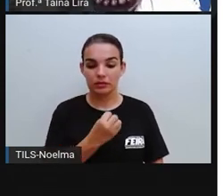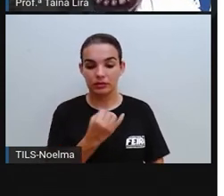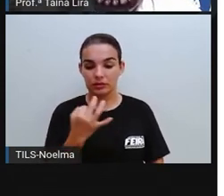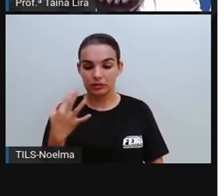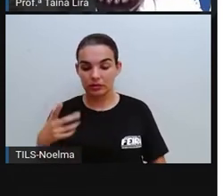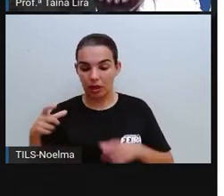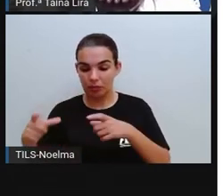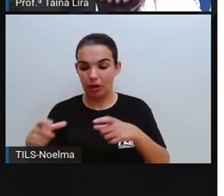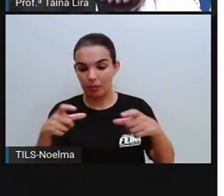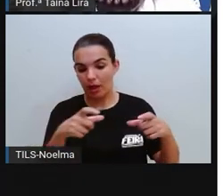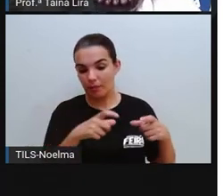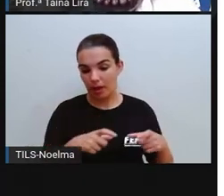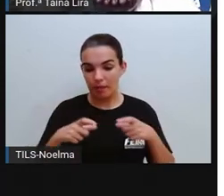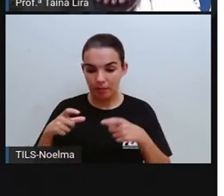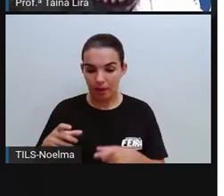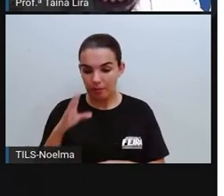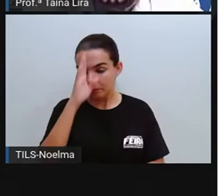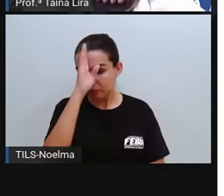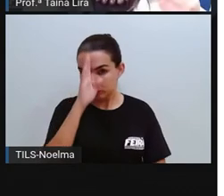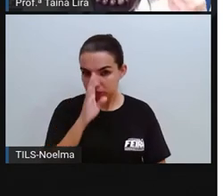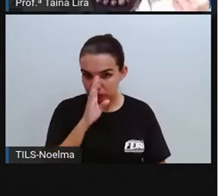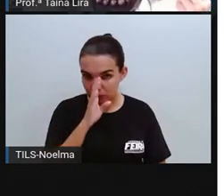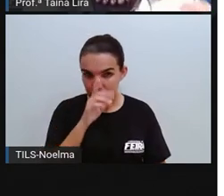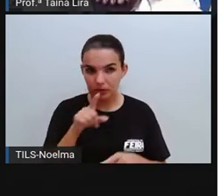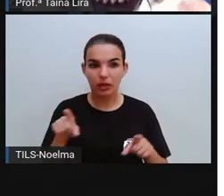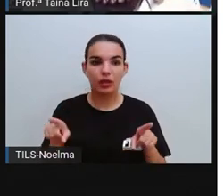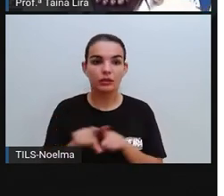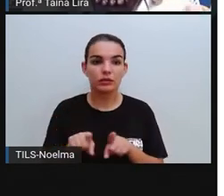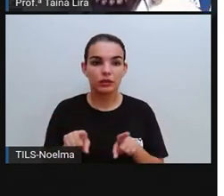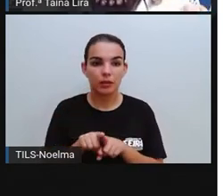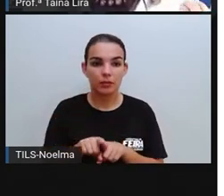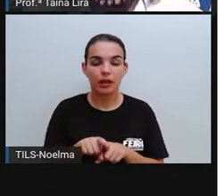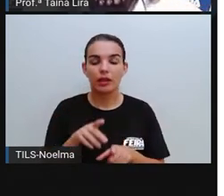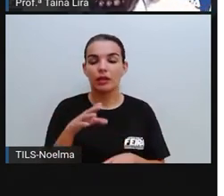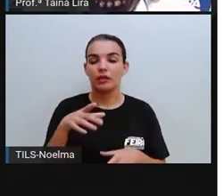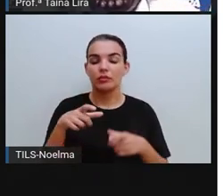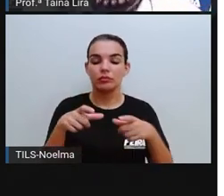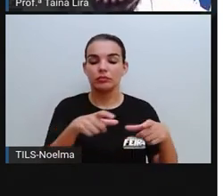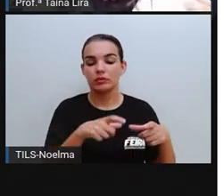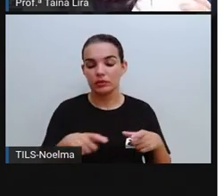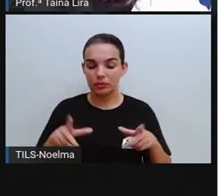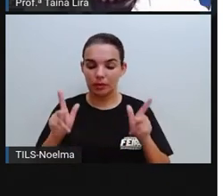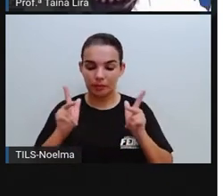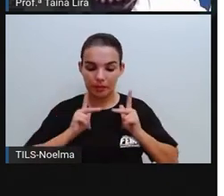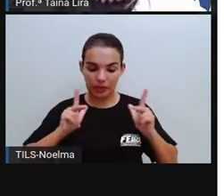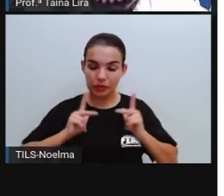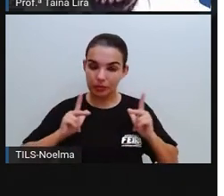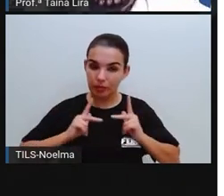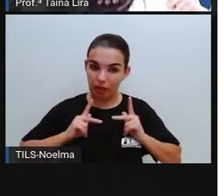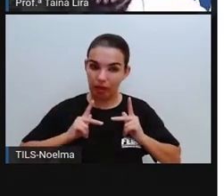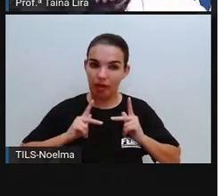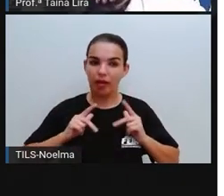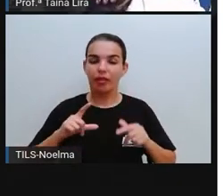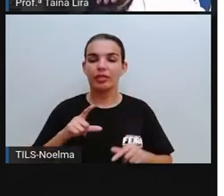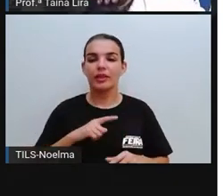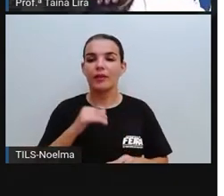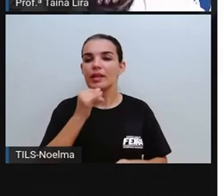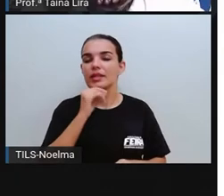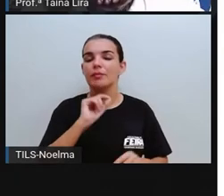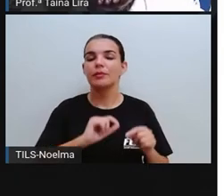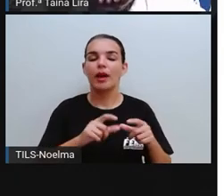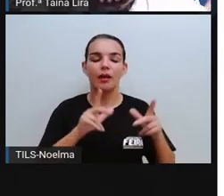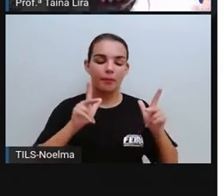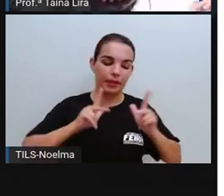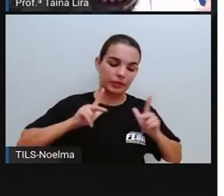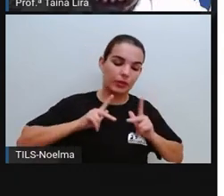públicos e os espaços particulares. E aí a Pró deu o exemplo de um espaço